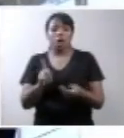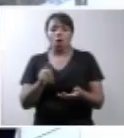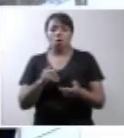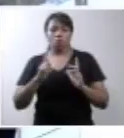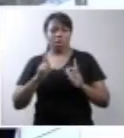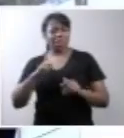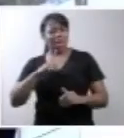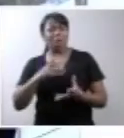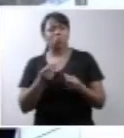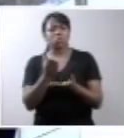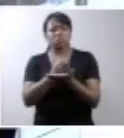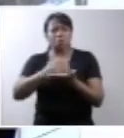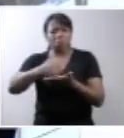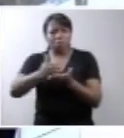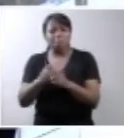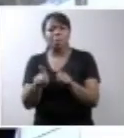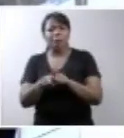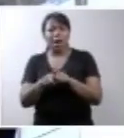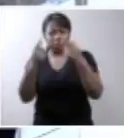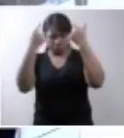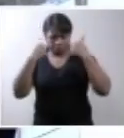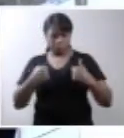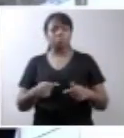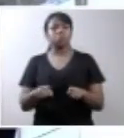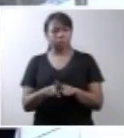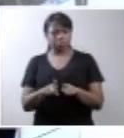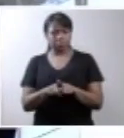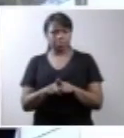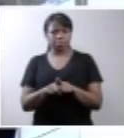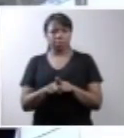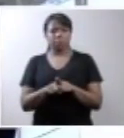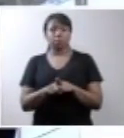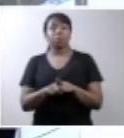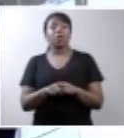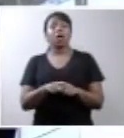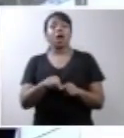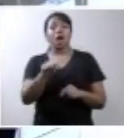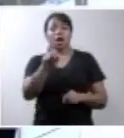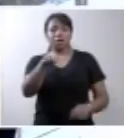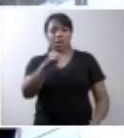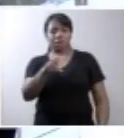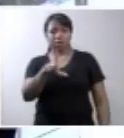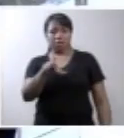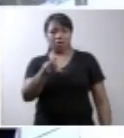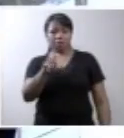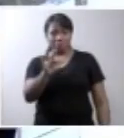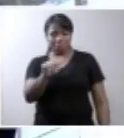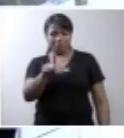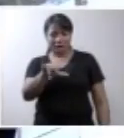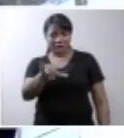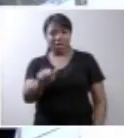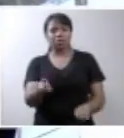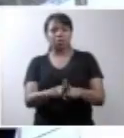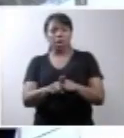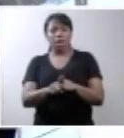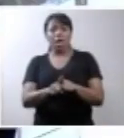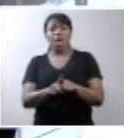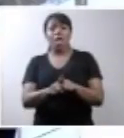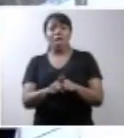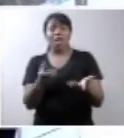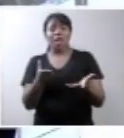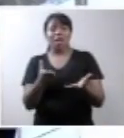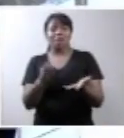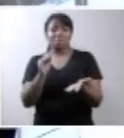composto de muitas partes e a anencefalia tem graus variáveis. É uma má formação